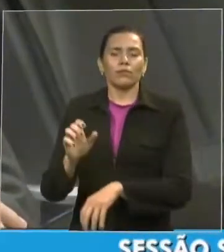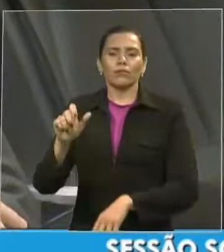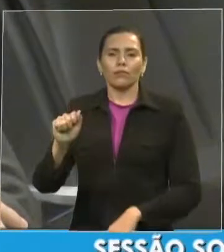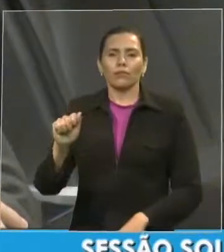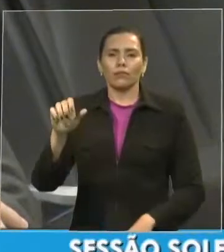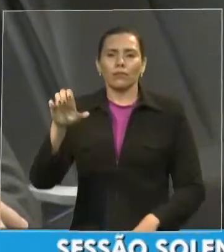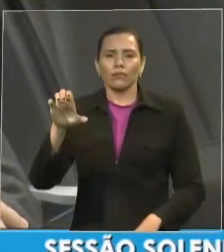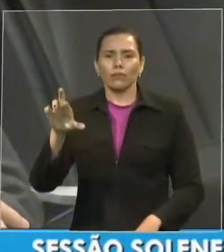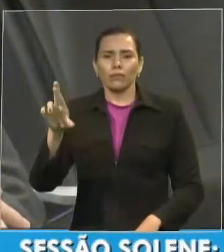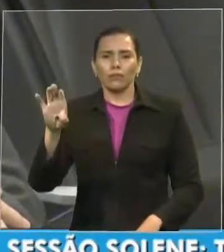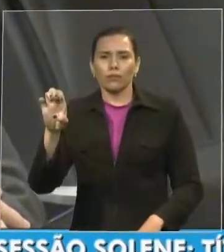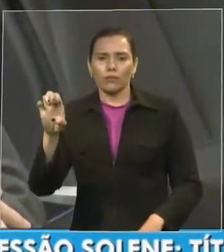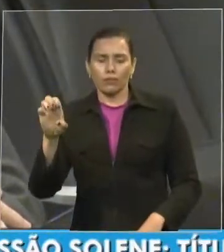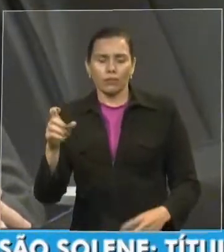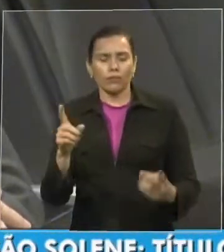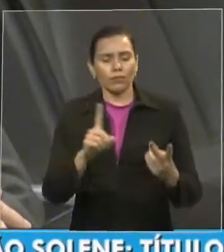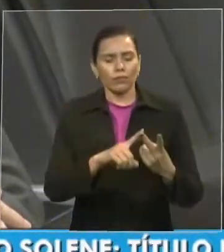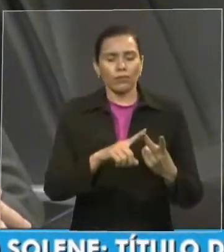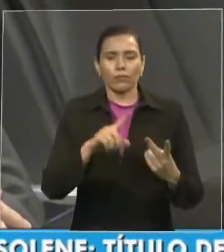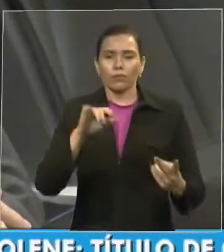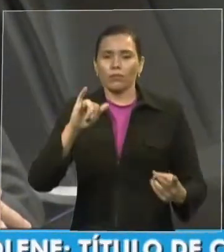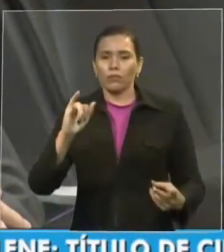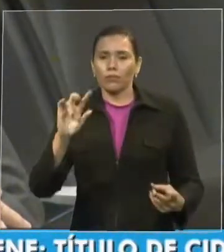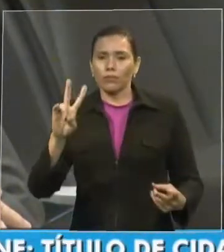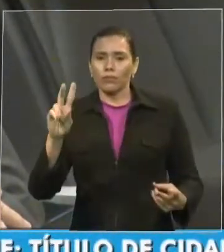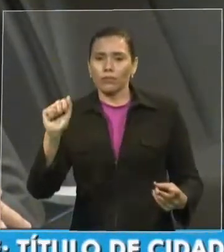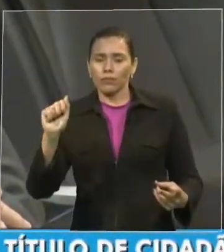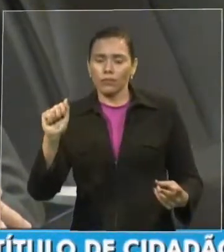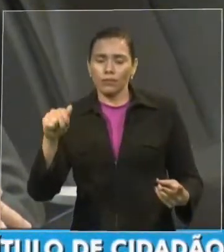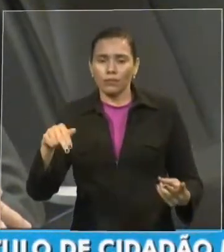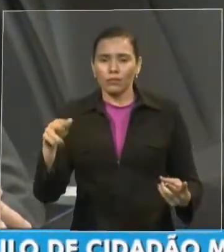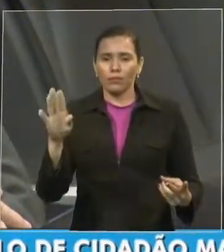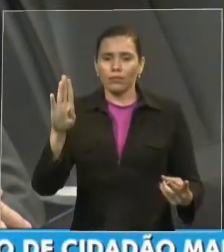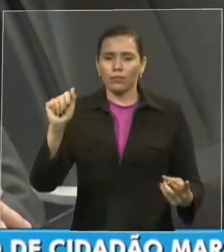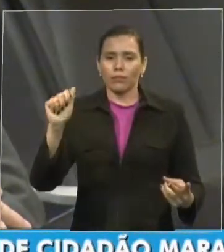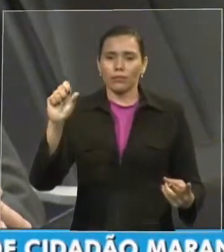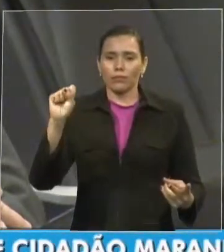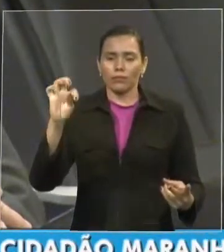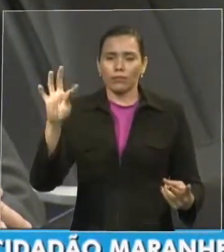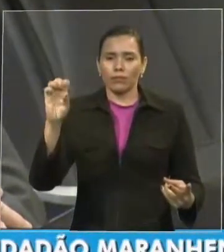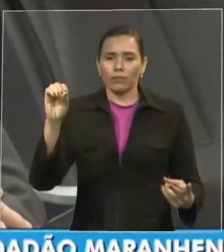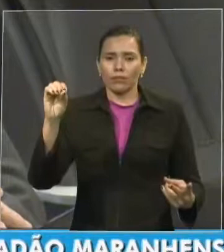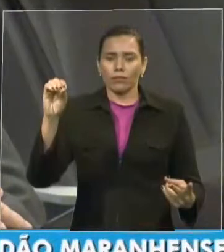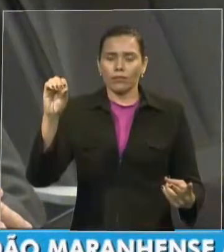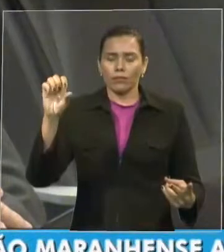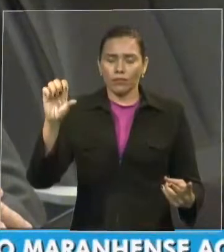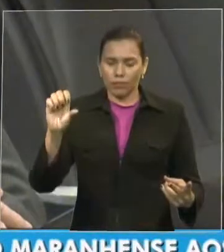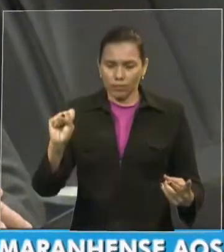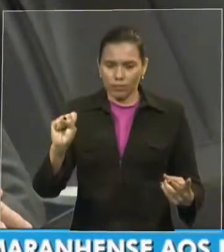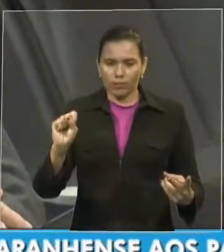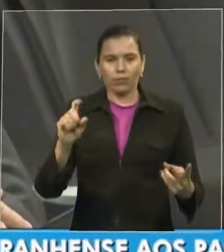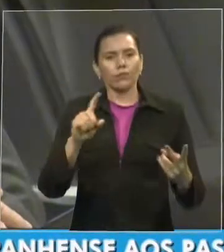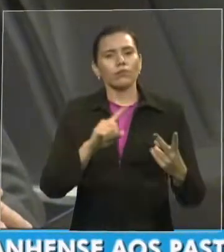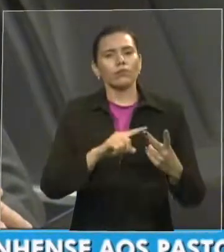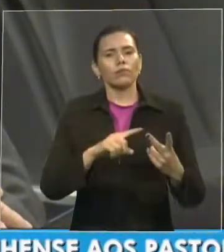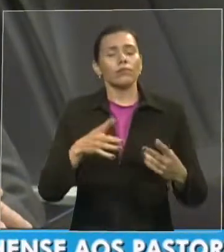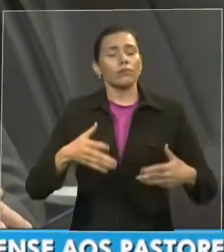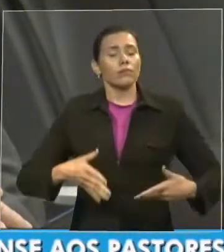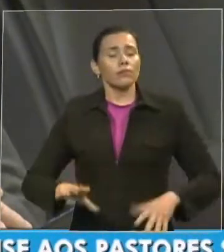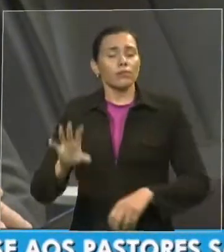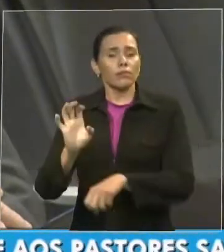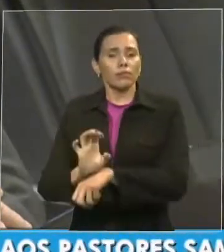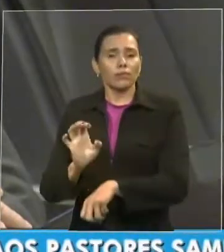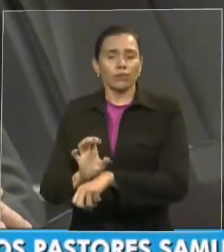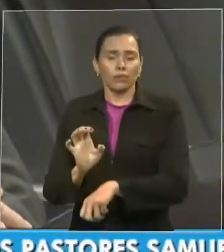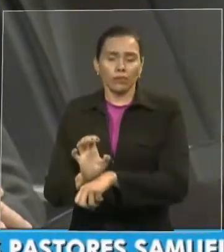Ivan Bastos, natural da cidade de Cariacica, Estado do Espírito